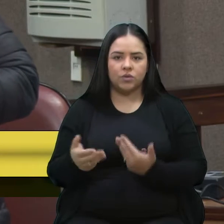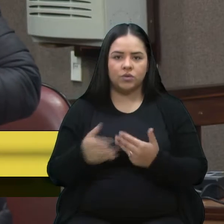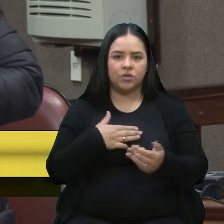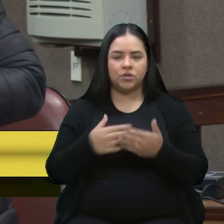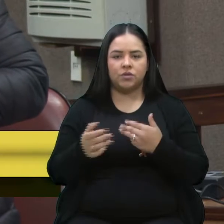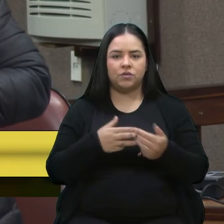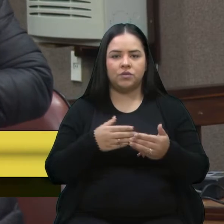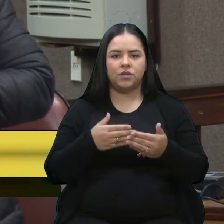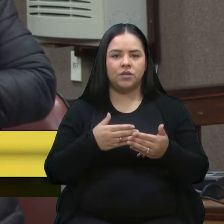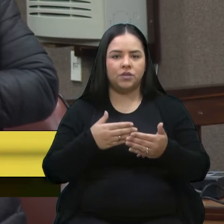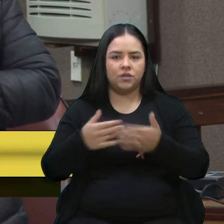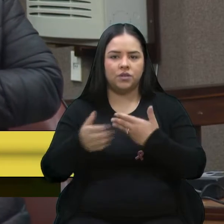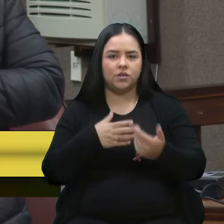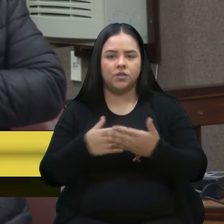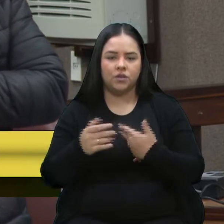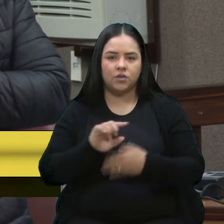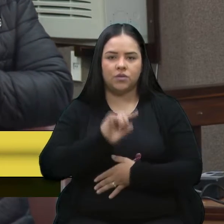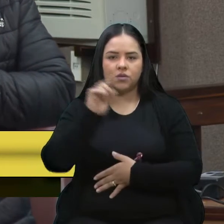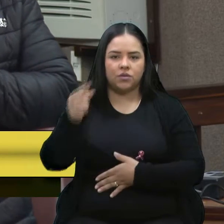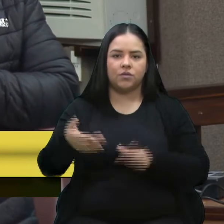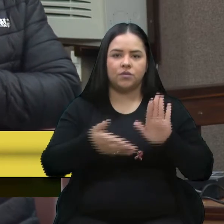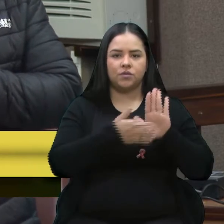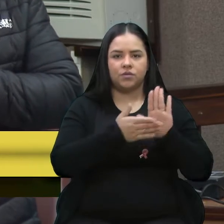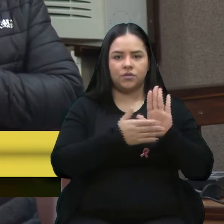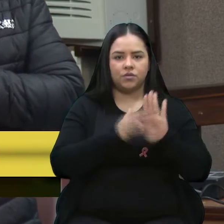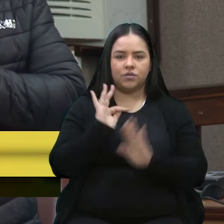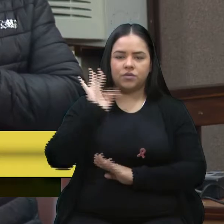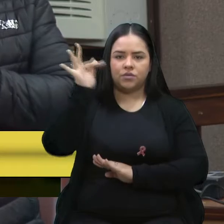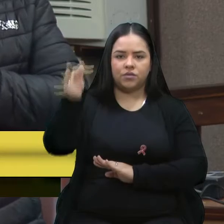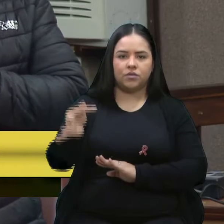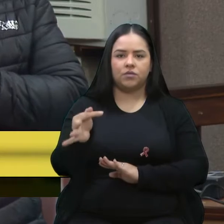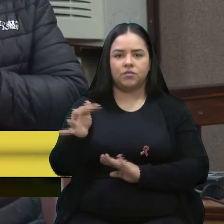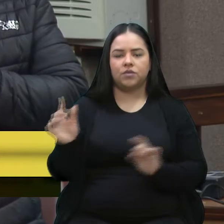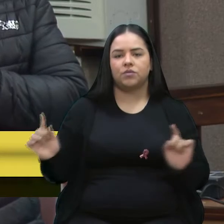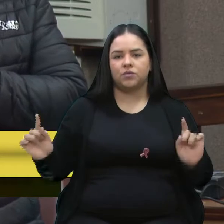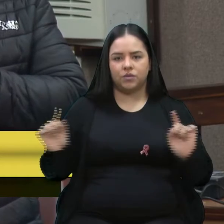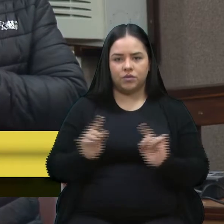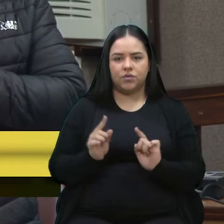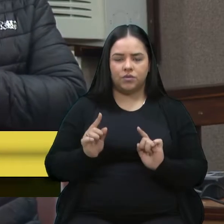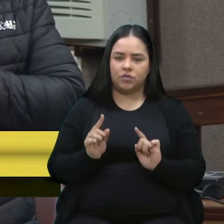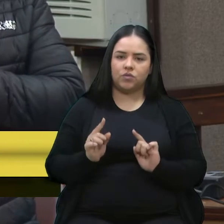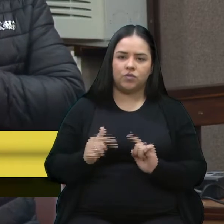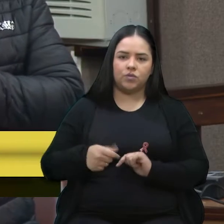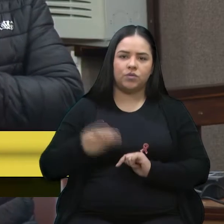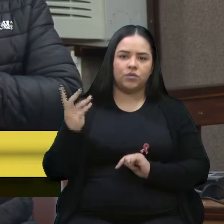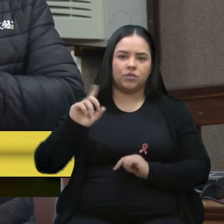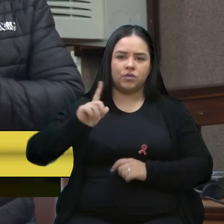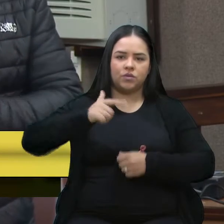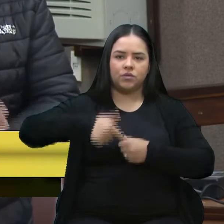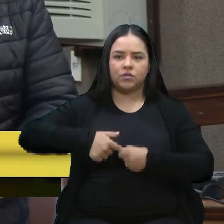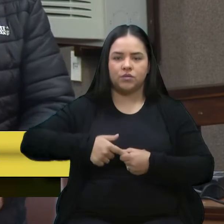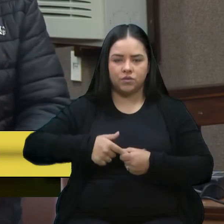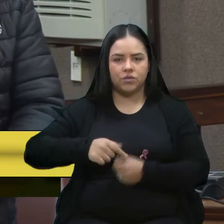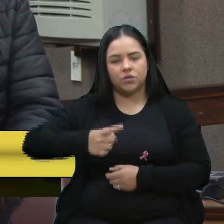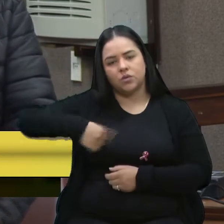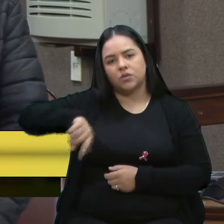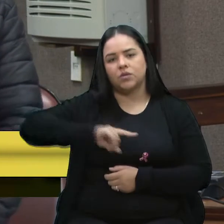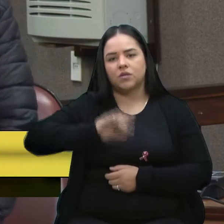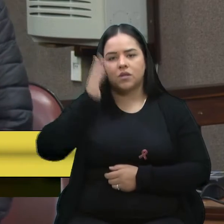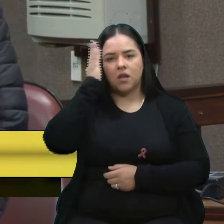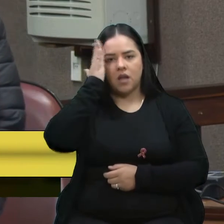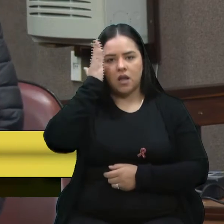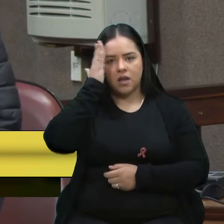proposta federal venha a impactar na diminuição nos preços de combustível. Essa política utilizada, a gente sabe que